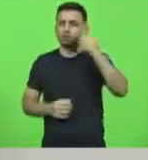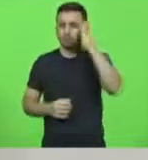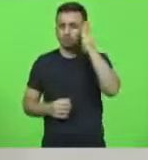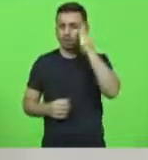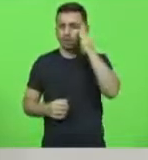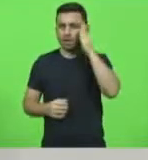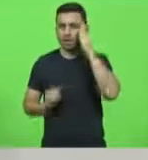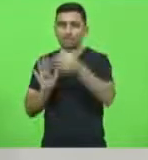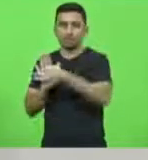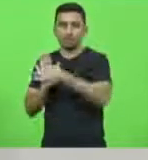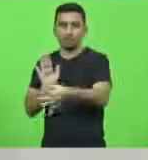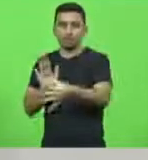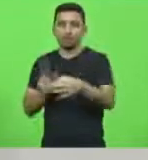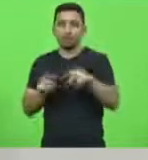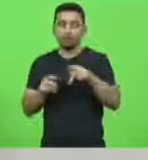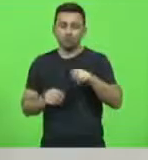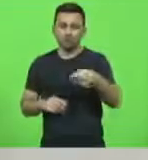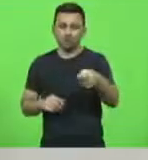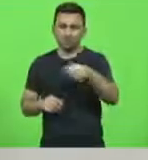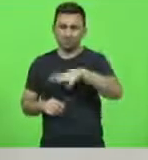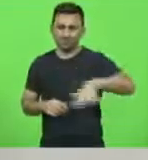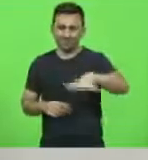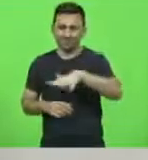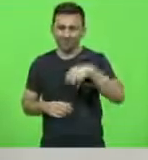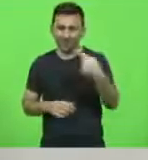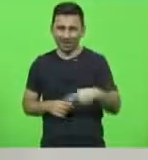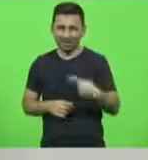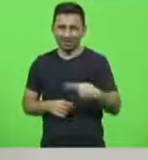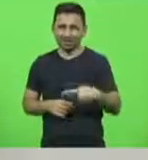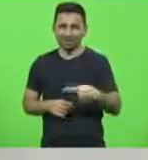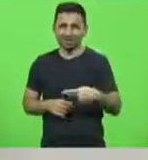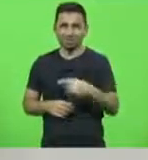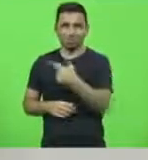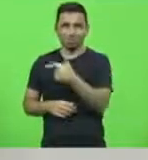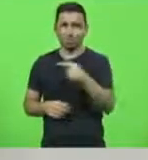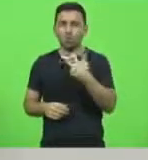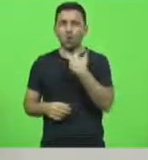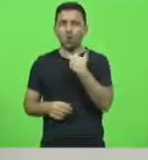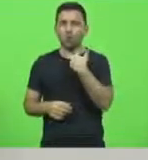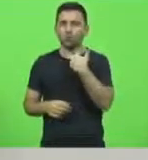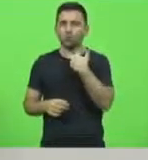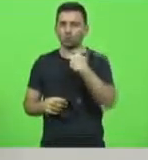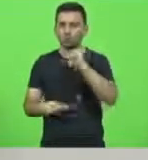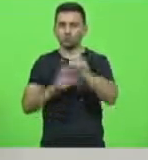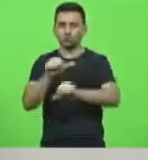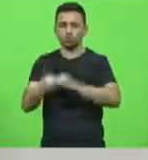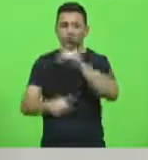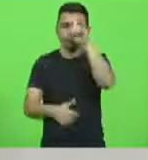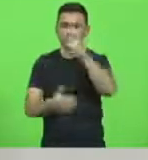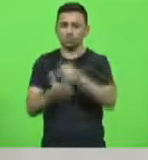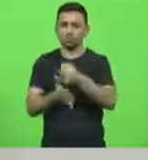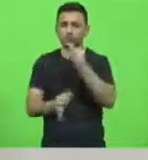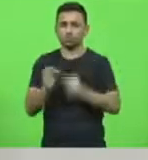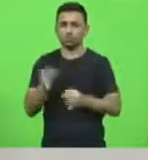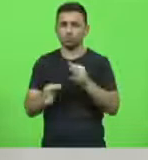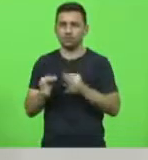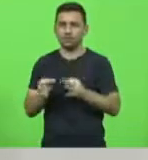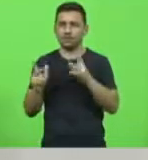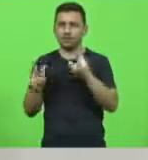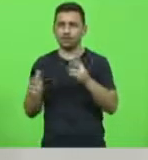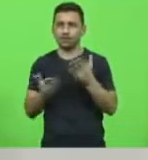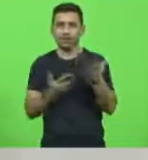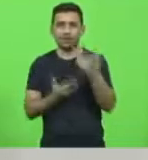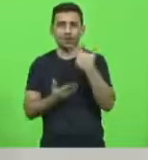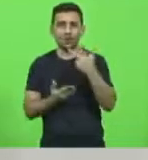que o parecer da Procuradoria da Casa não tinha condão de modificar a decisão judicial. Por isso, como bem falou agora o